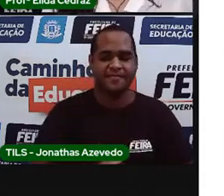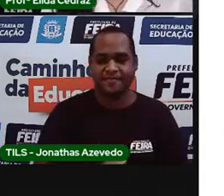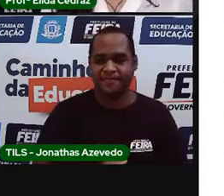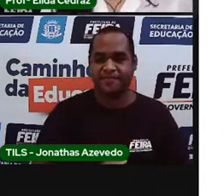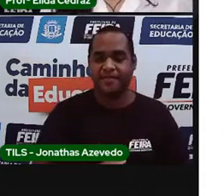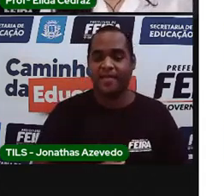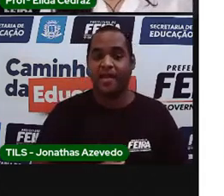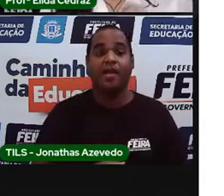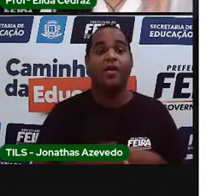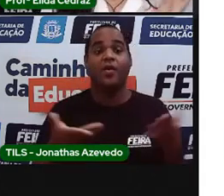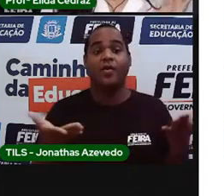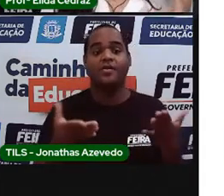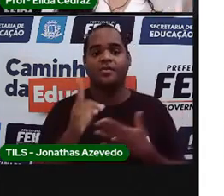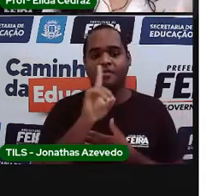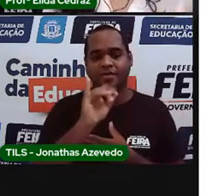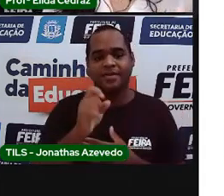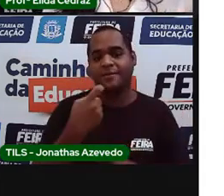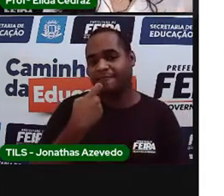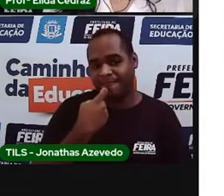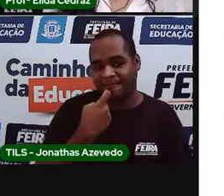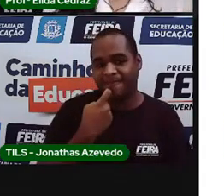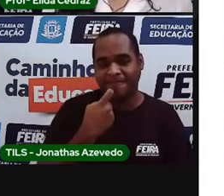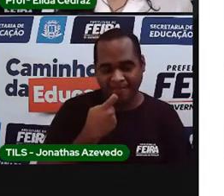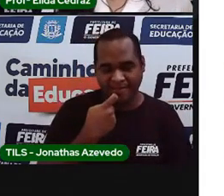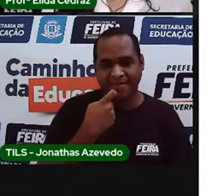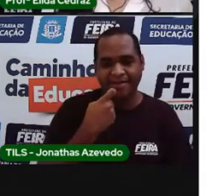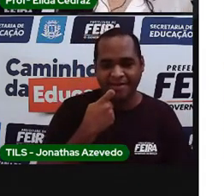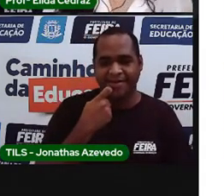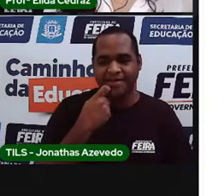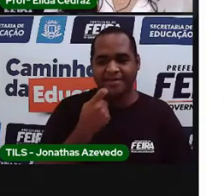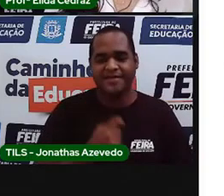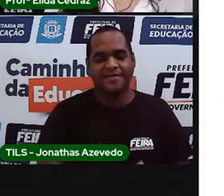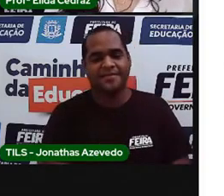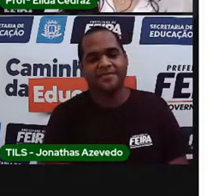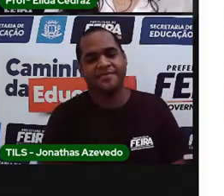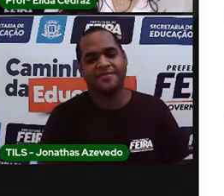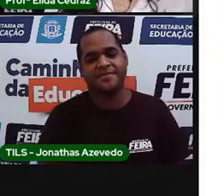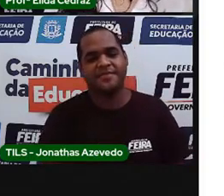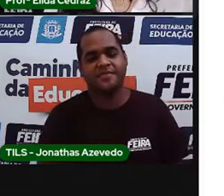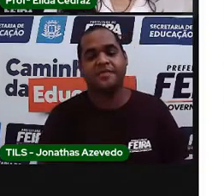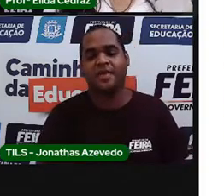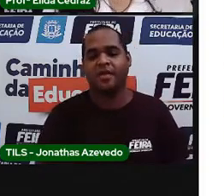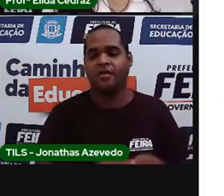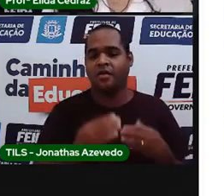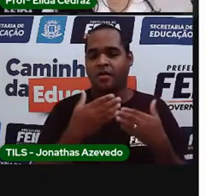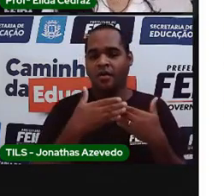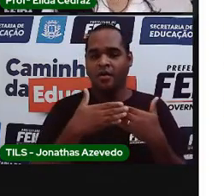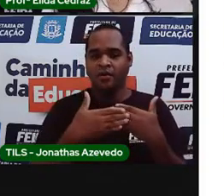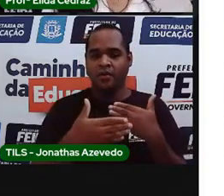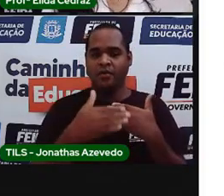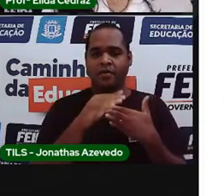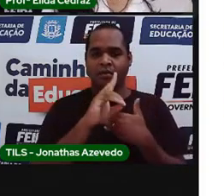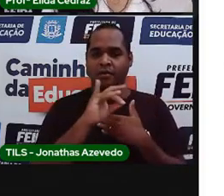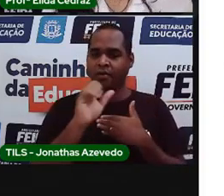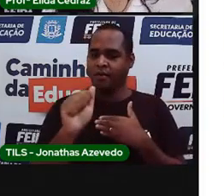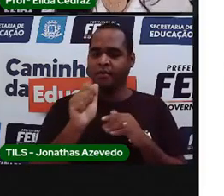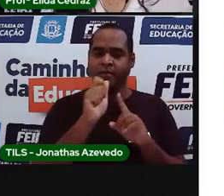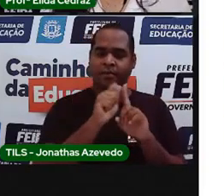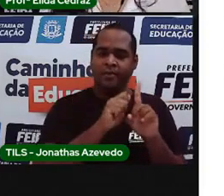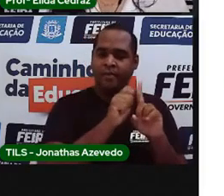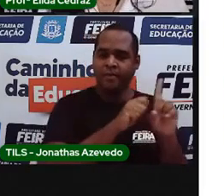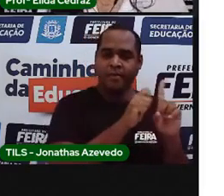E hoje é sexta-feira. Quantos dias já se passaram do mês?